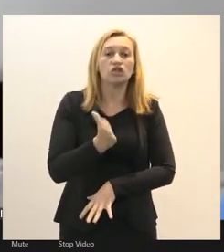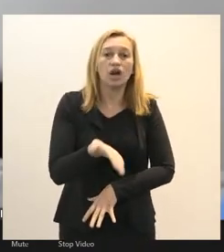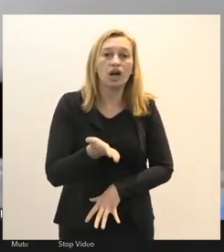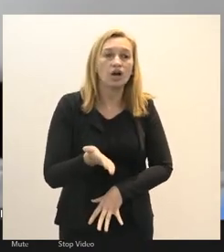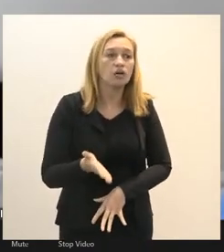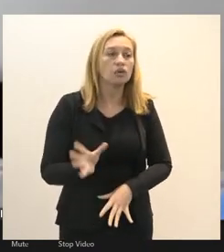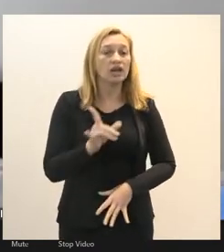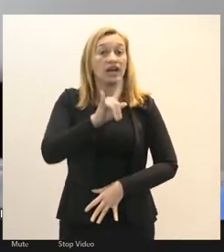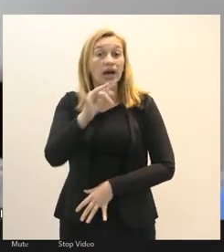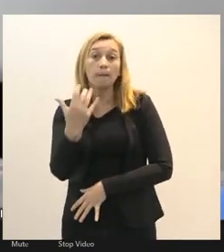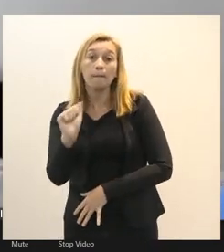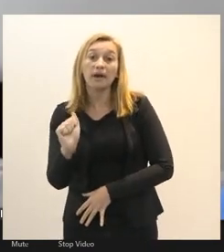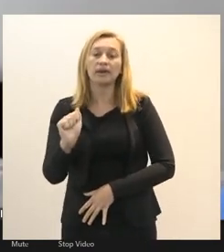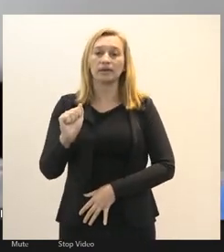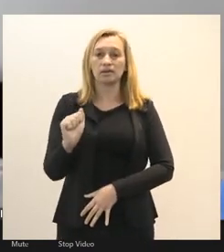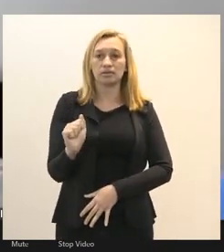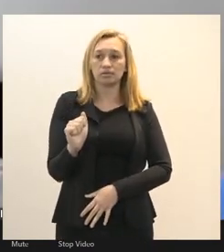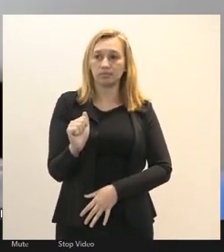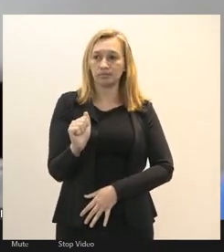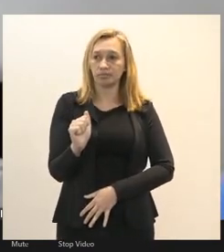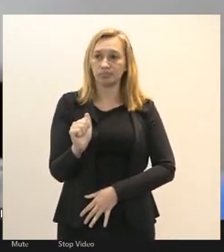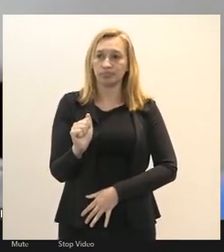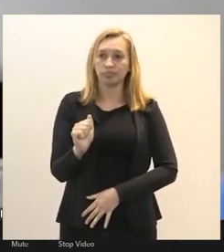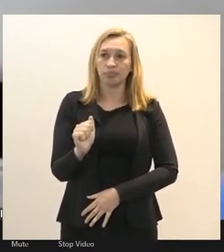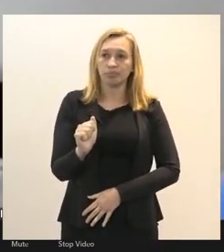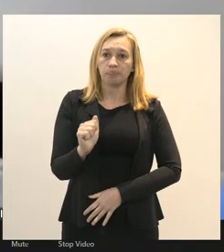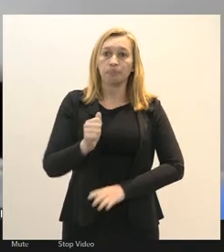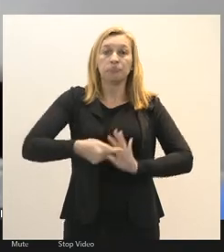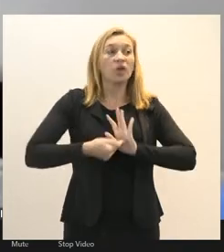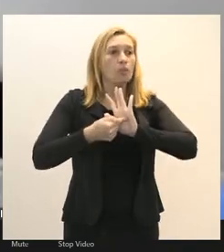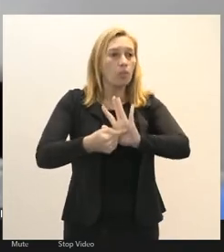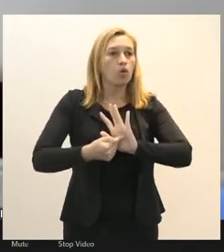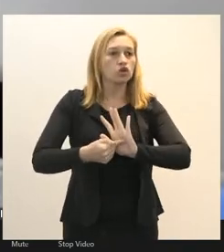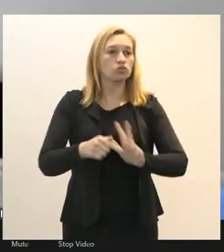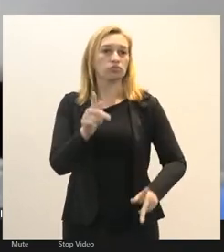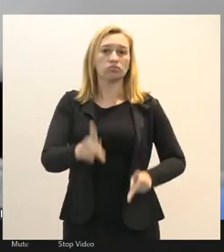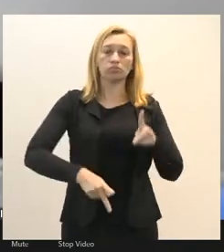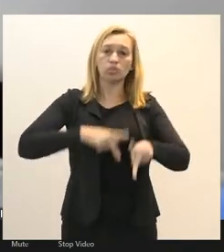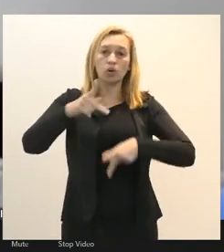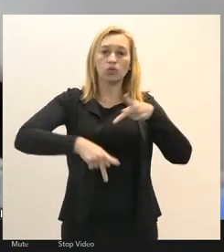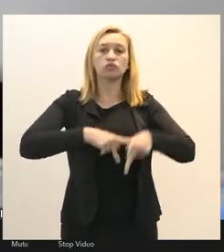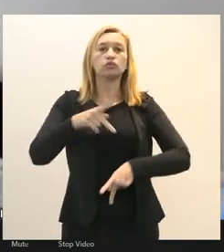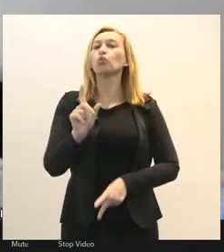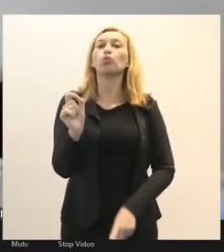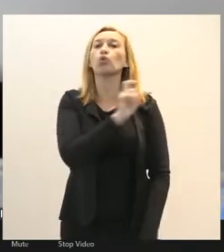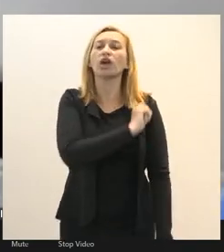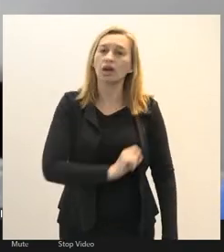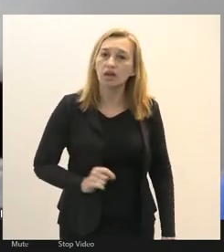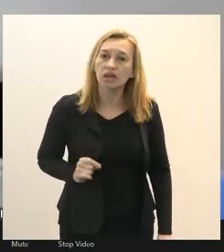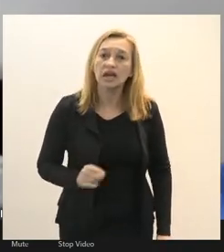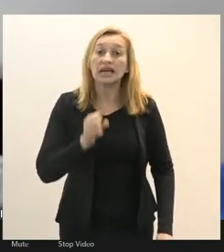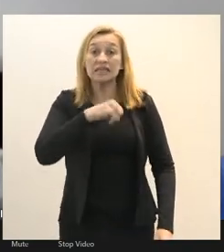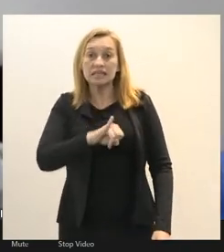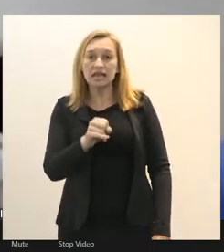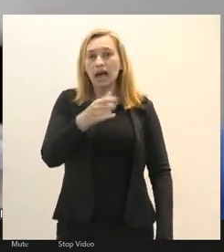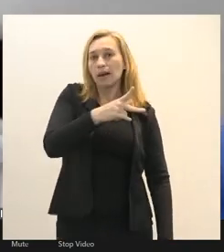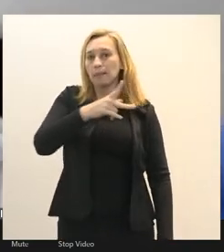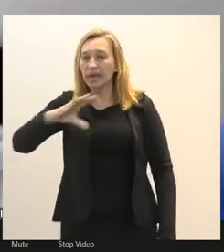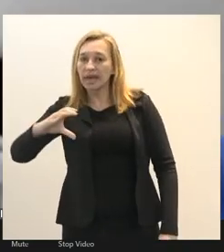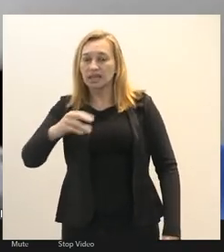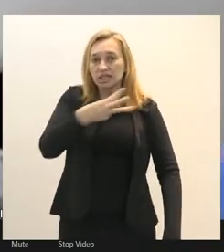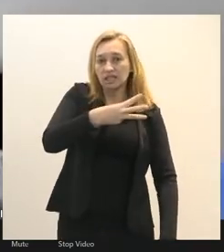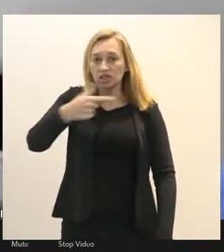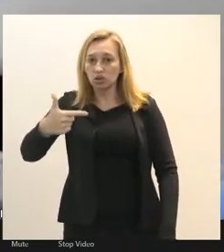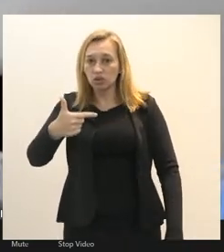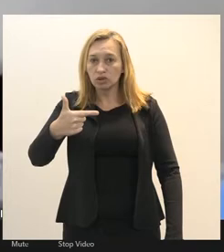campanha que mostra para a população que se a PEC 32 passar tudo